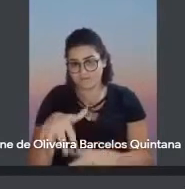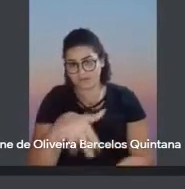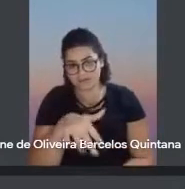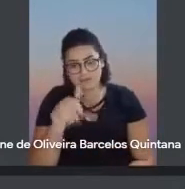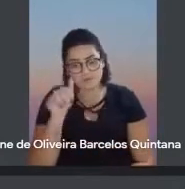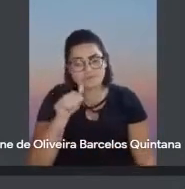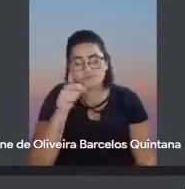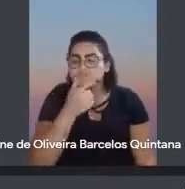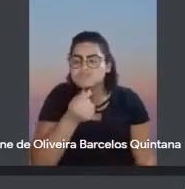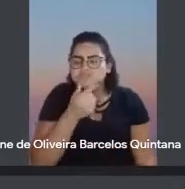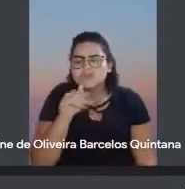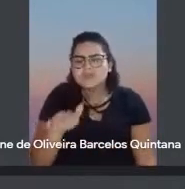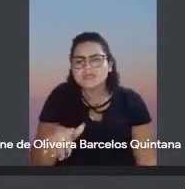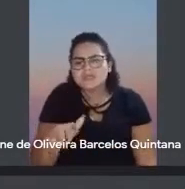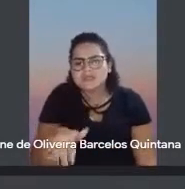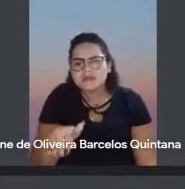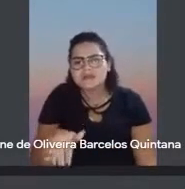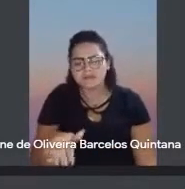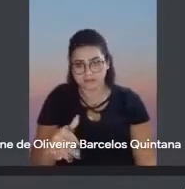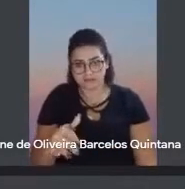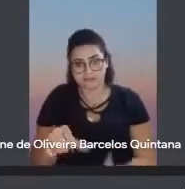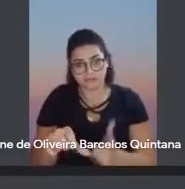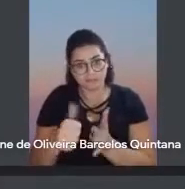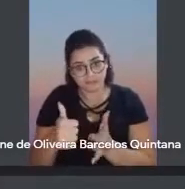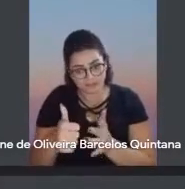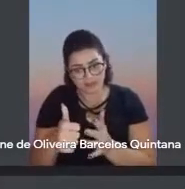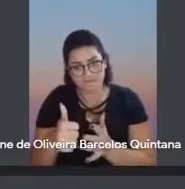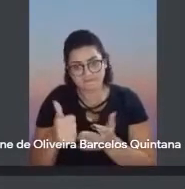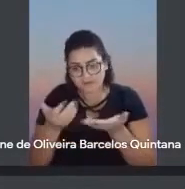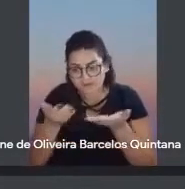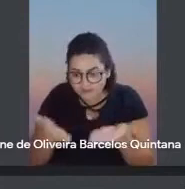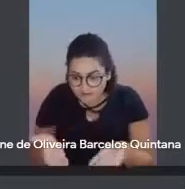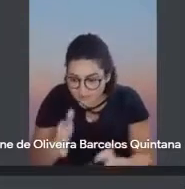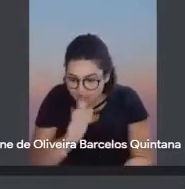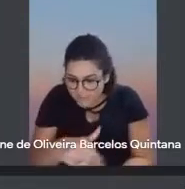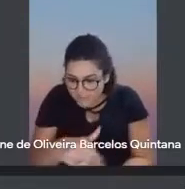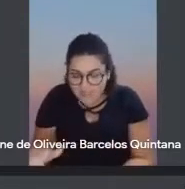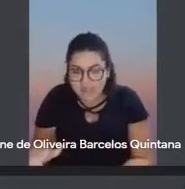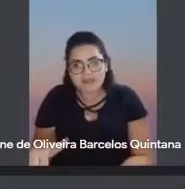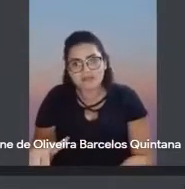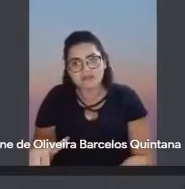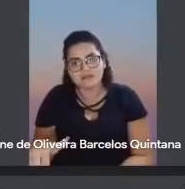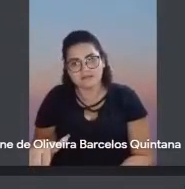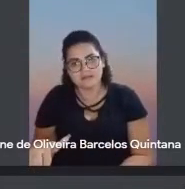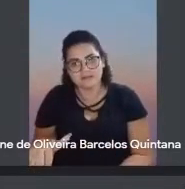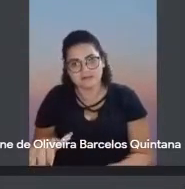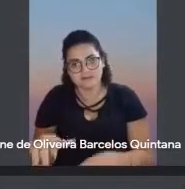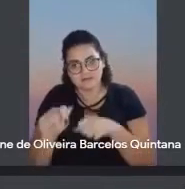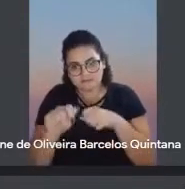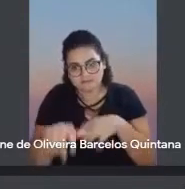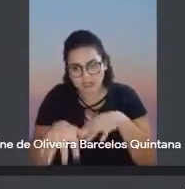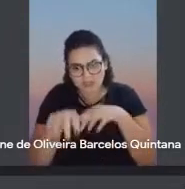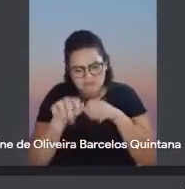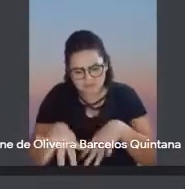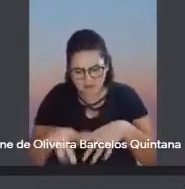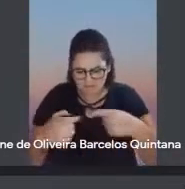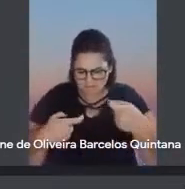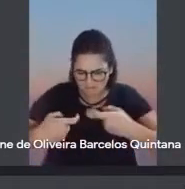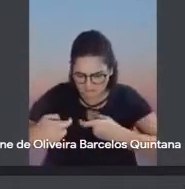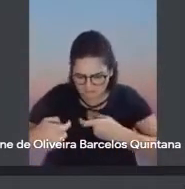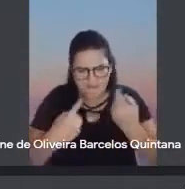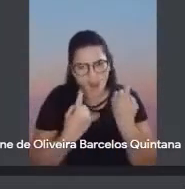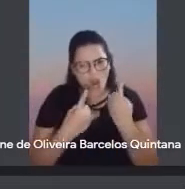criança, e ele fala assim, gente, é diante dessas crianças que o exército brasileiro está se debatendo, que está